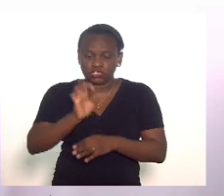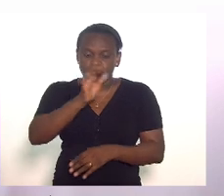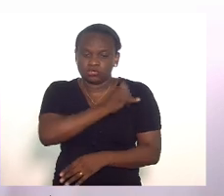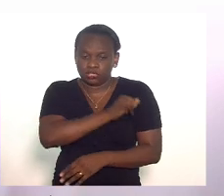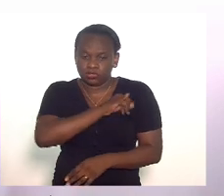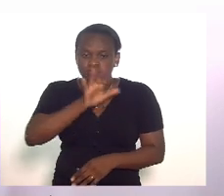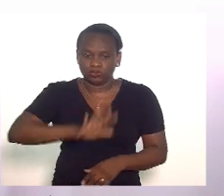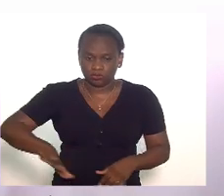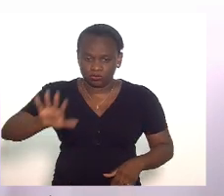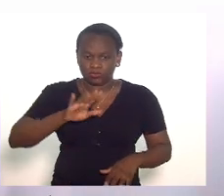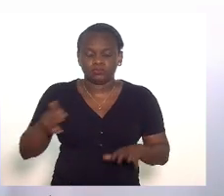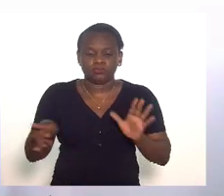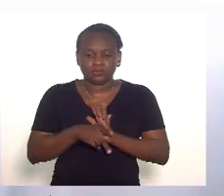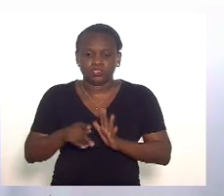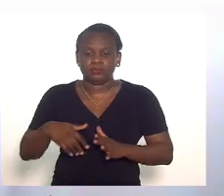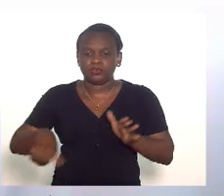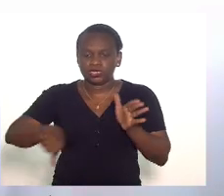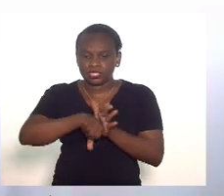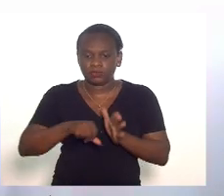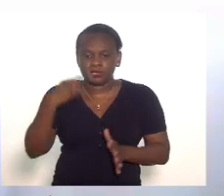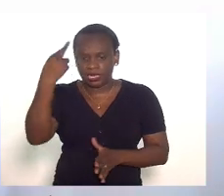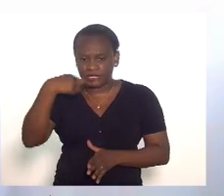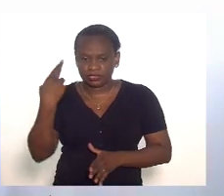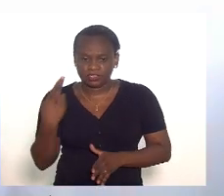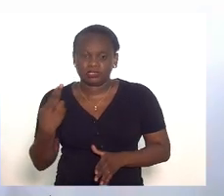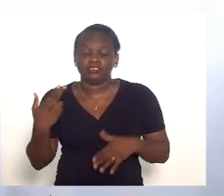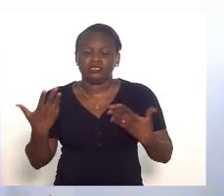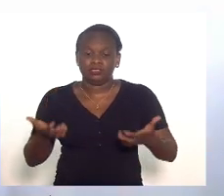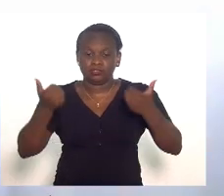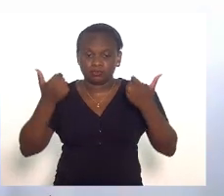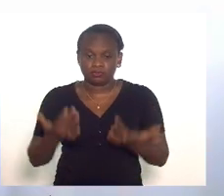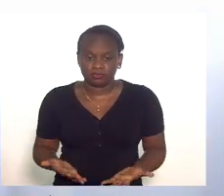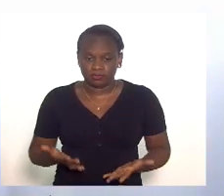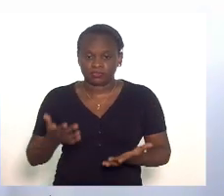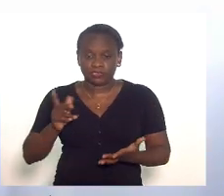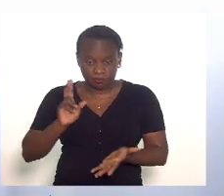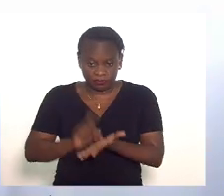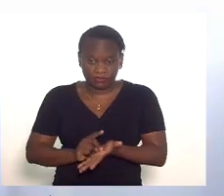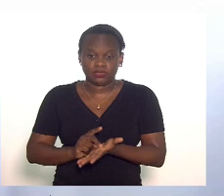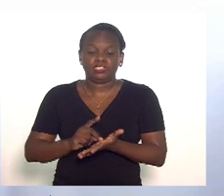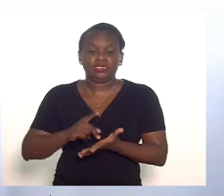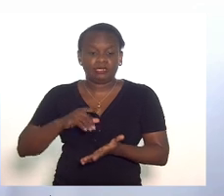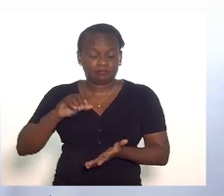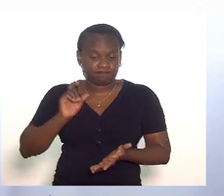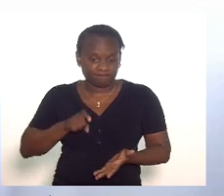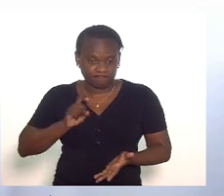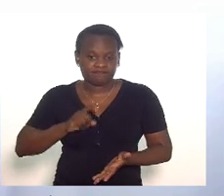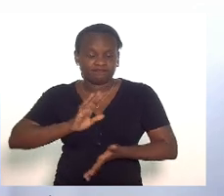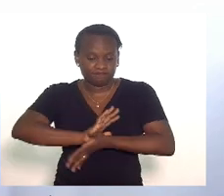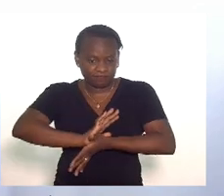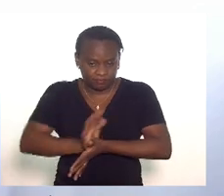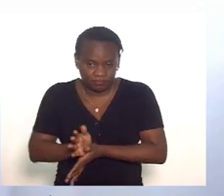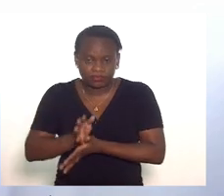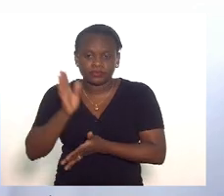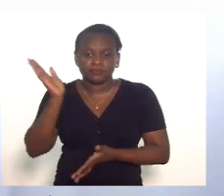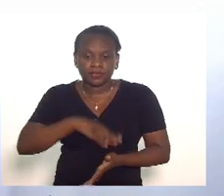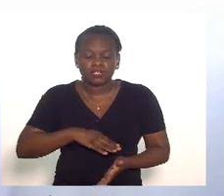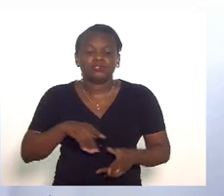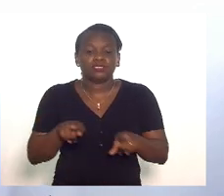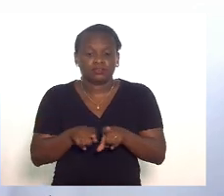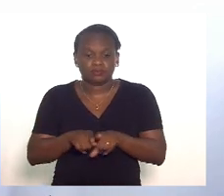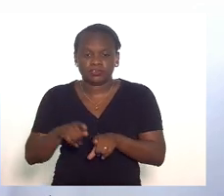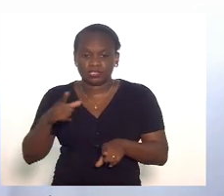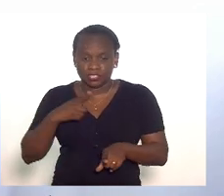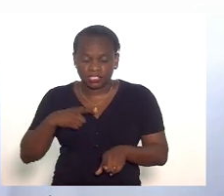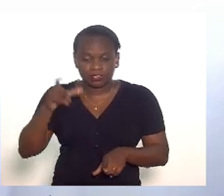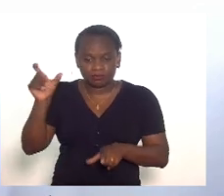Janeiro que se refere a crimes raciais então estamos falando de uma realidade cruel que traz também o